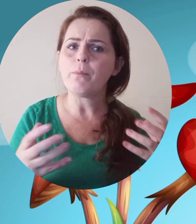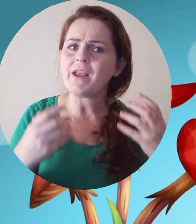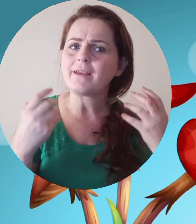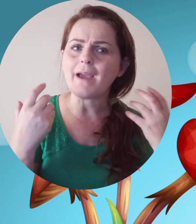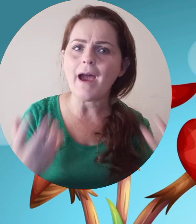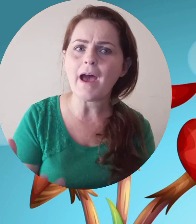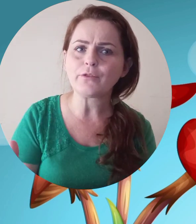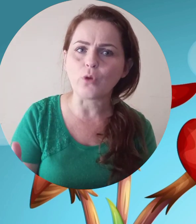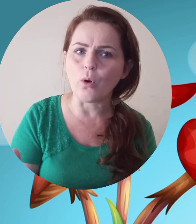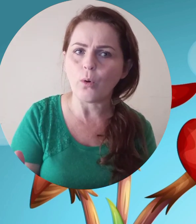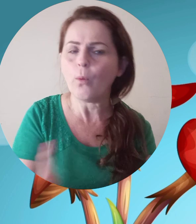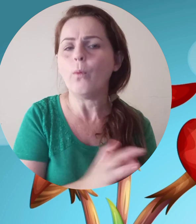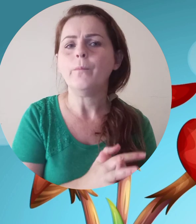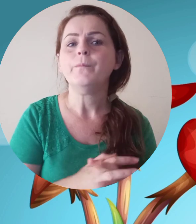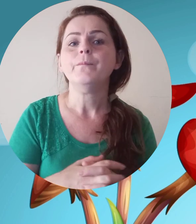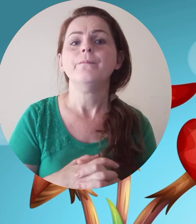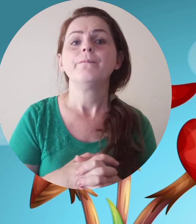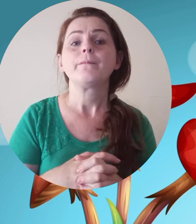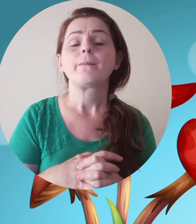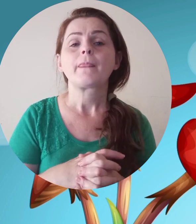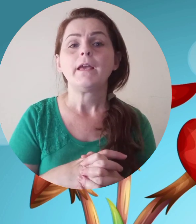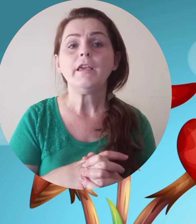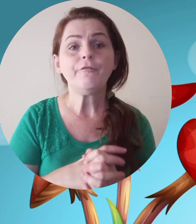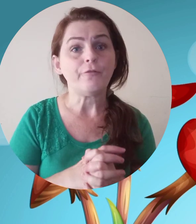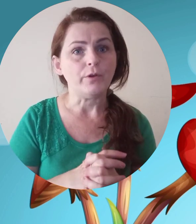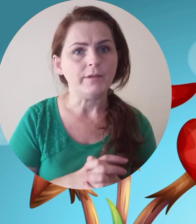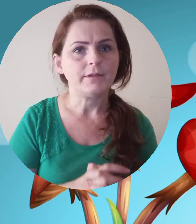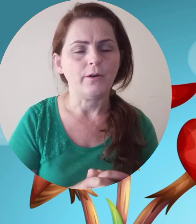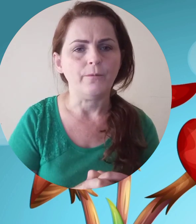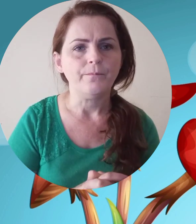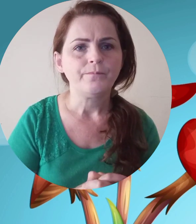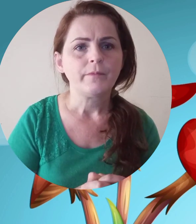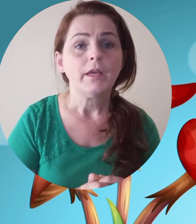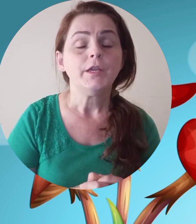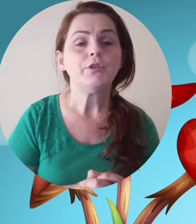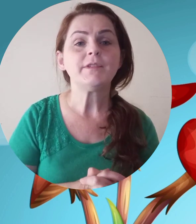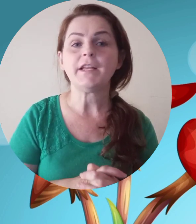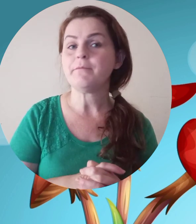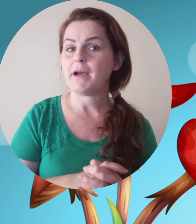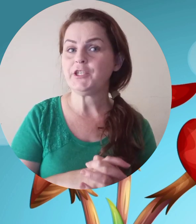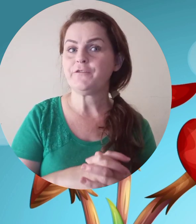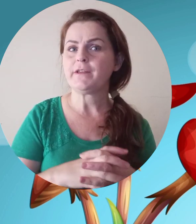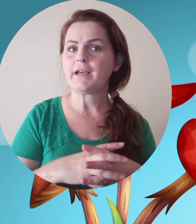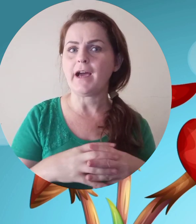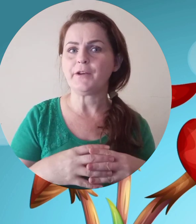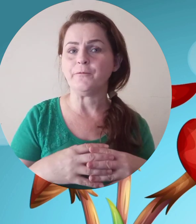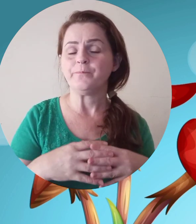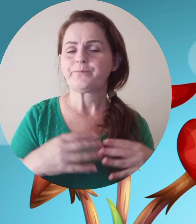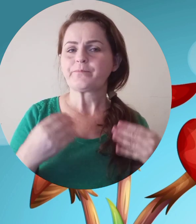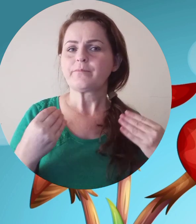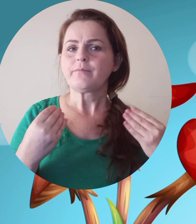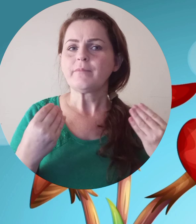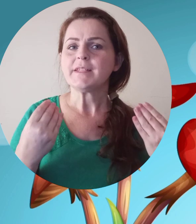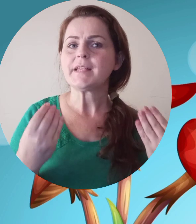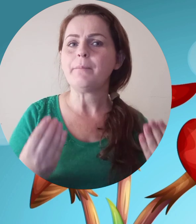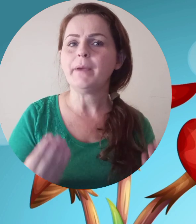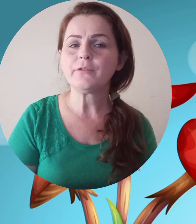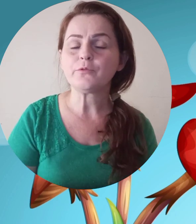Muito obrigado! E foi então que os animais ficaram